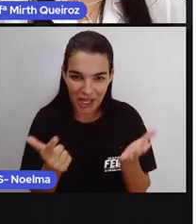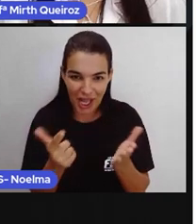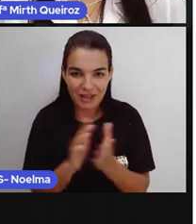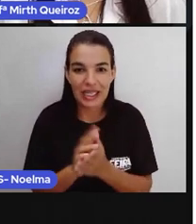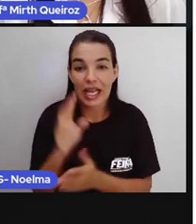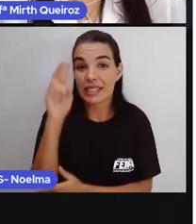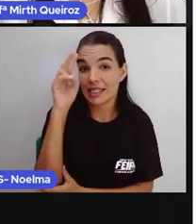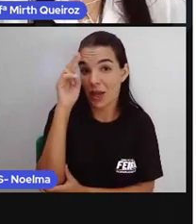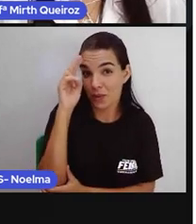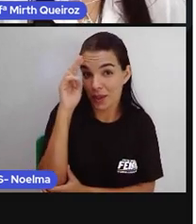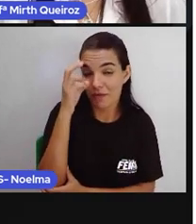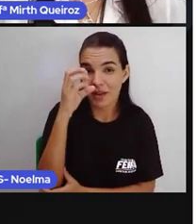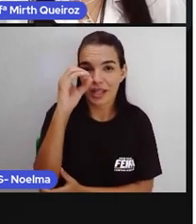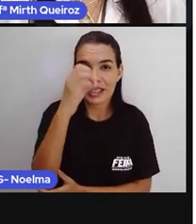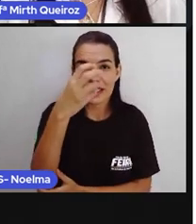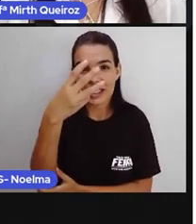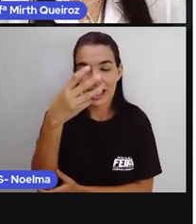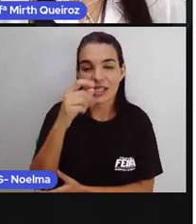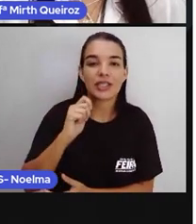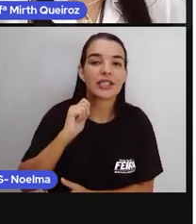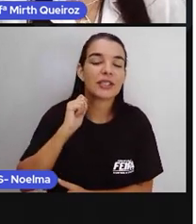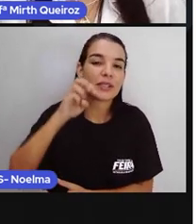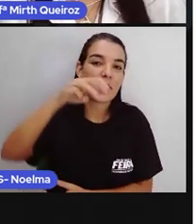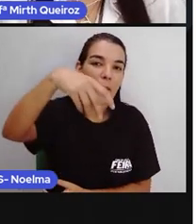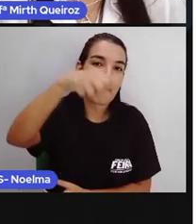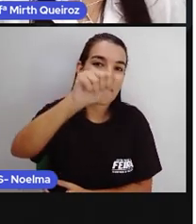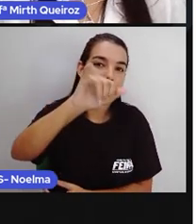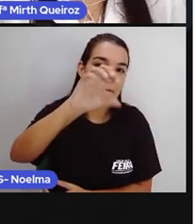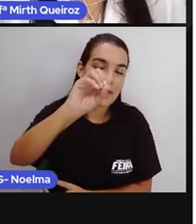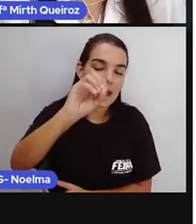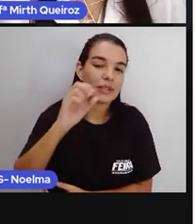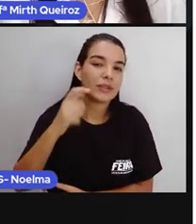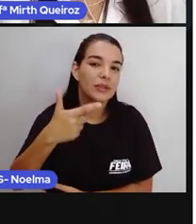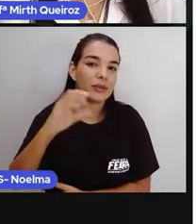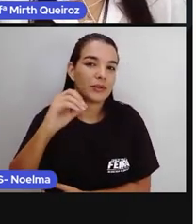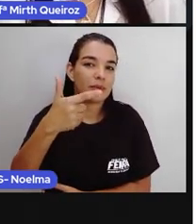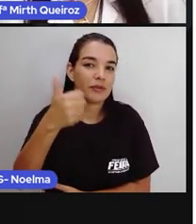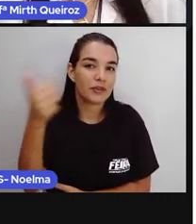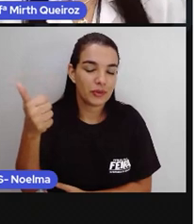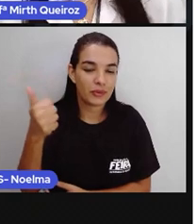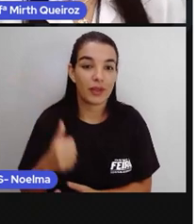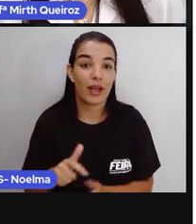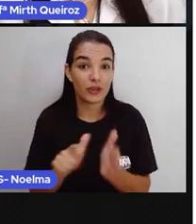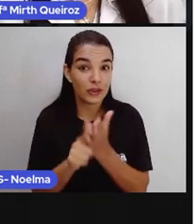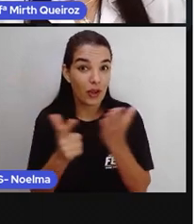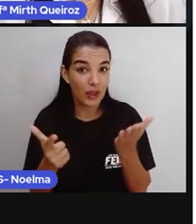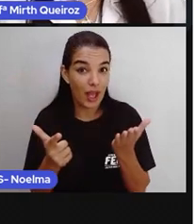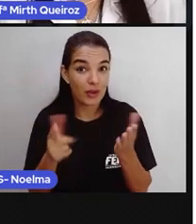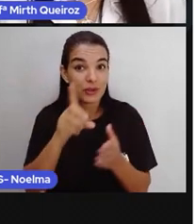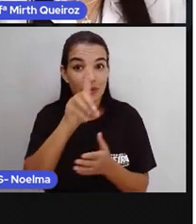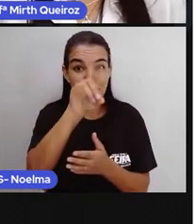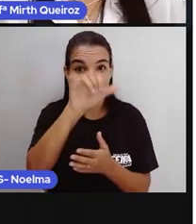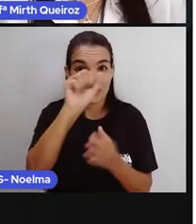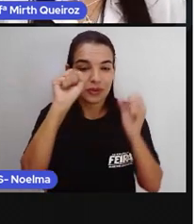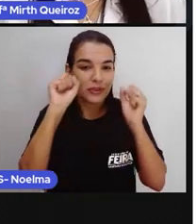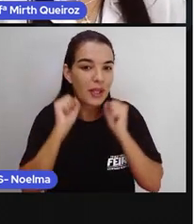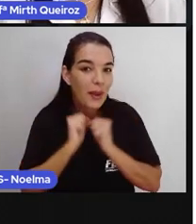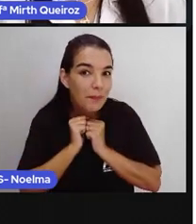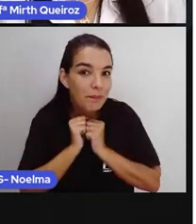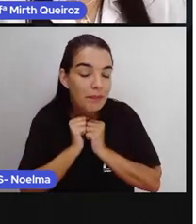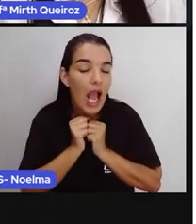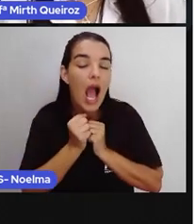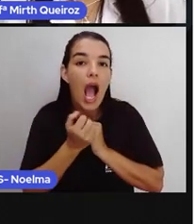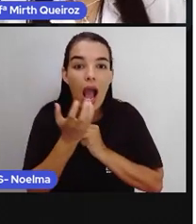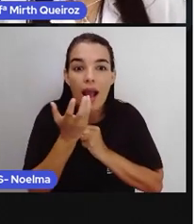Segunda-feira, 3 de maio de 2021. Jornal do dia. Criança é atacada por lobo.